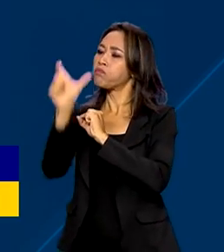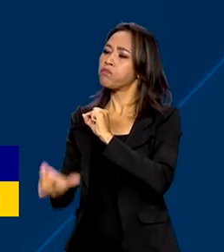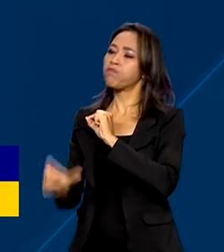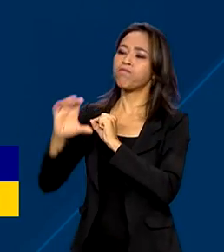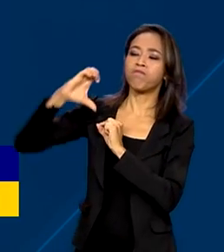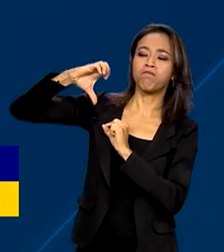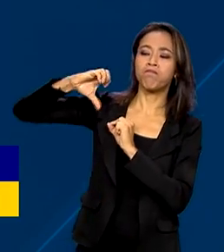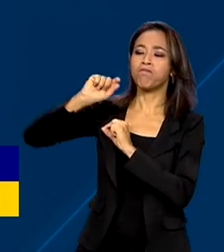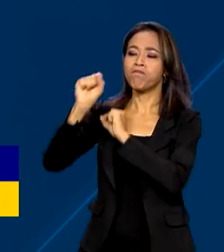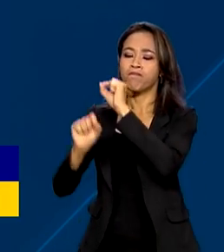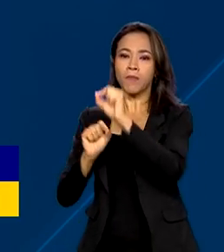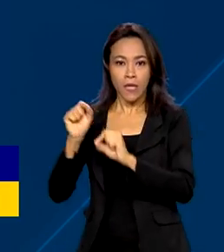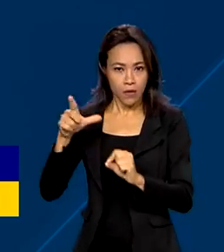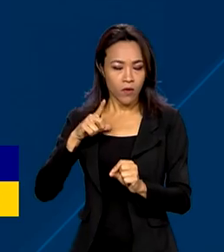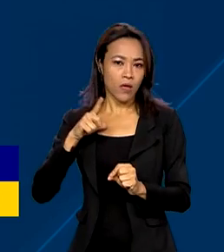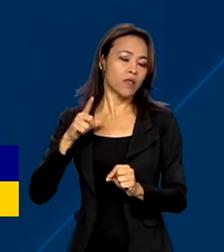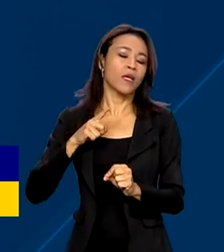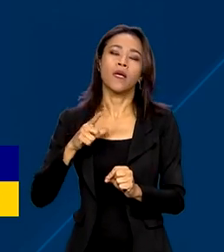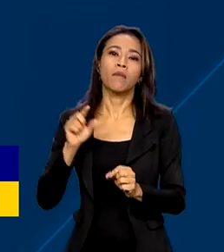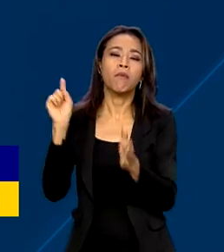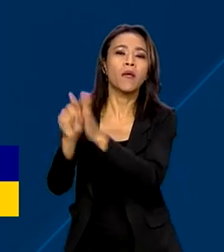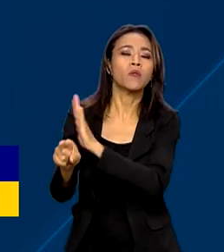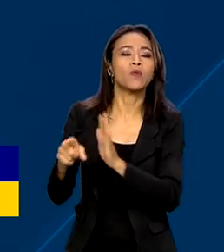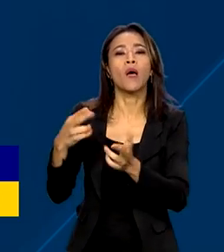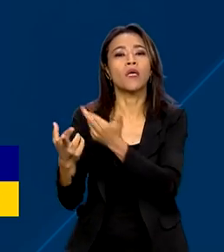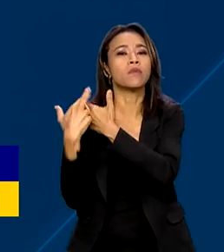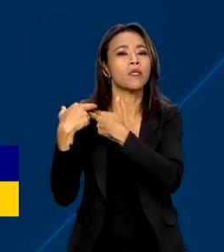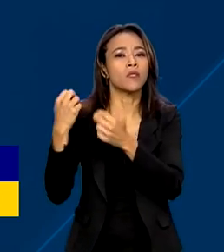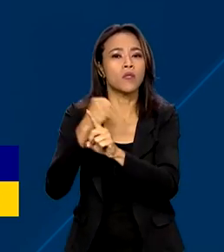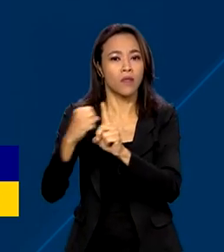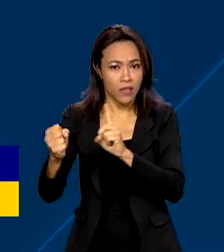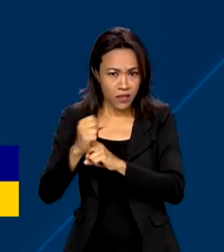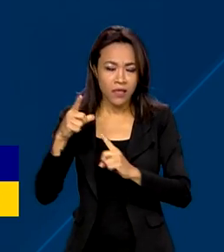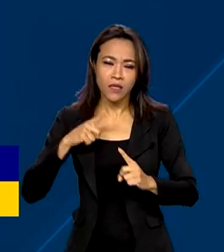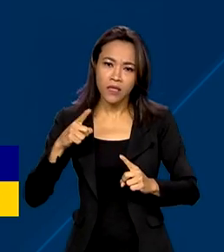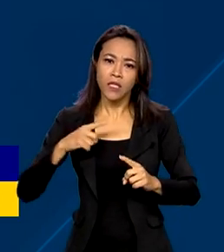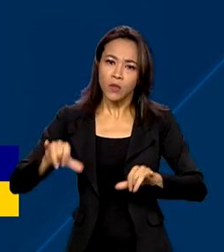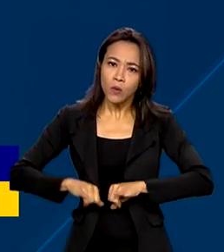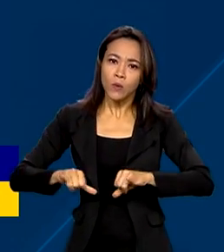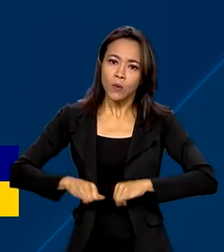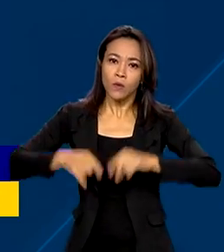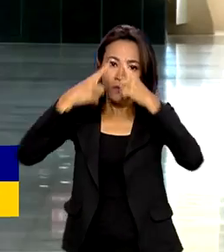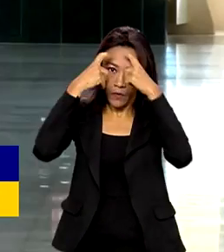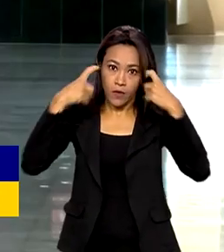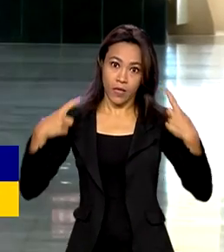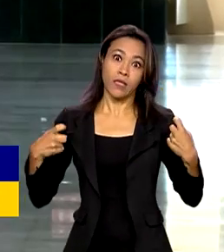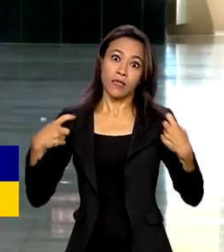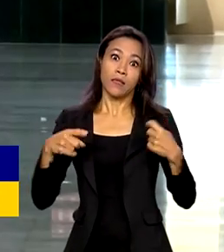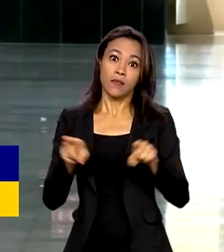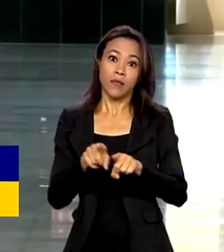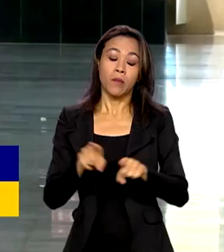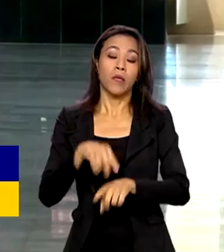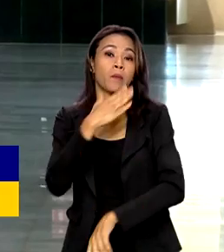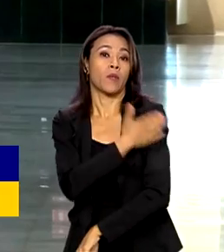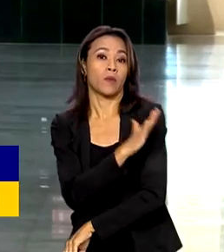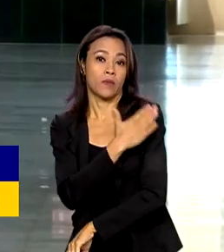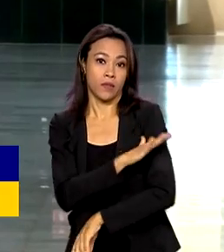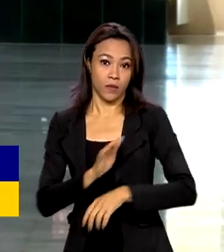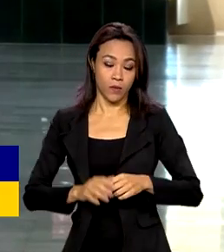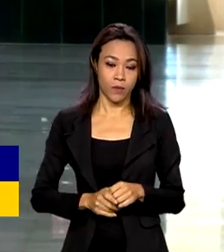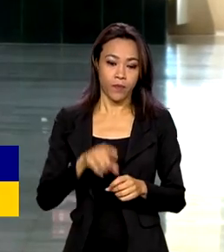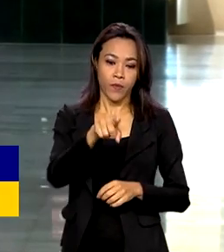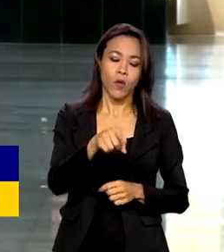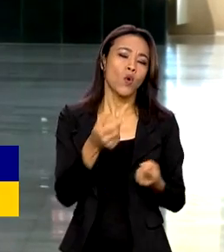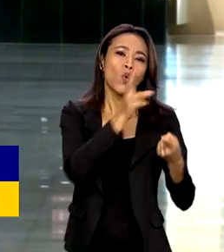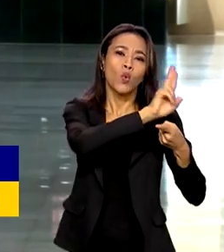o seu papel social questionado e enfrentam situações de violência e discriminação. As mudanças envolvendo nome